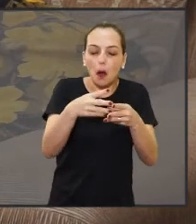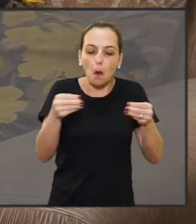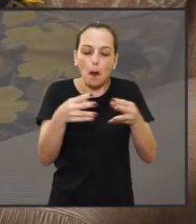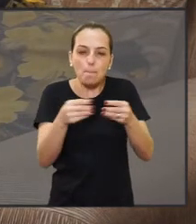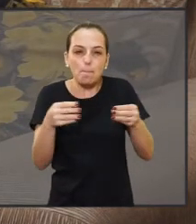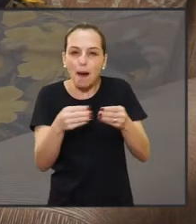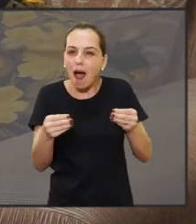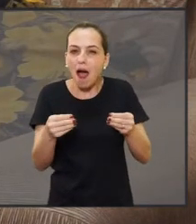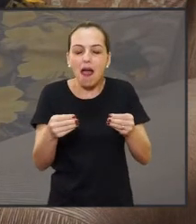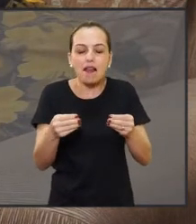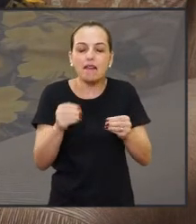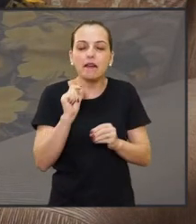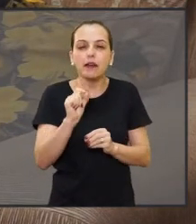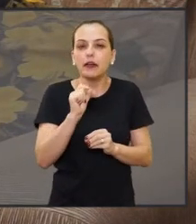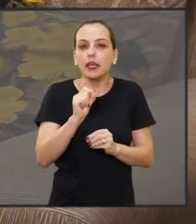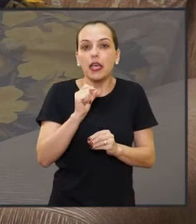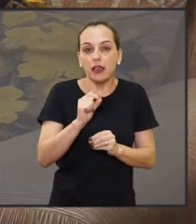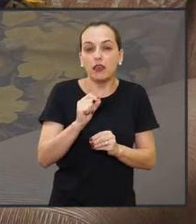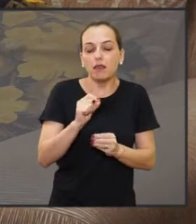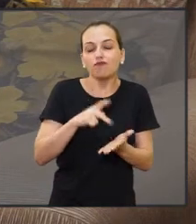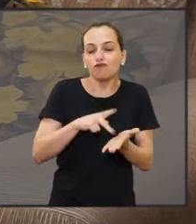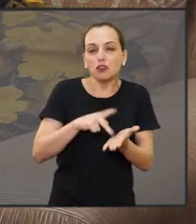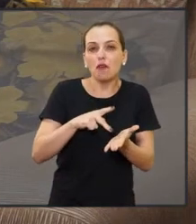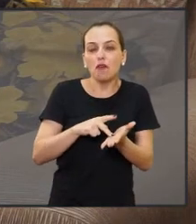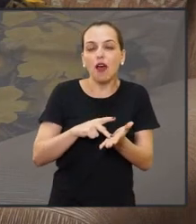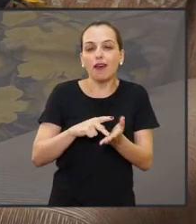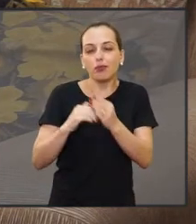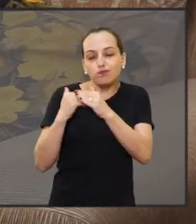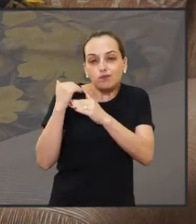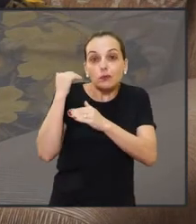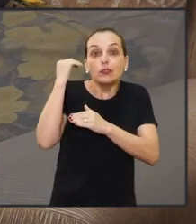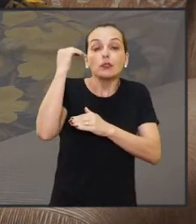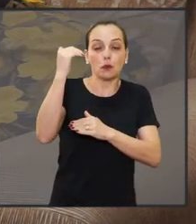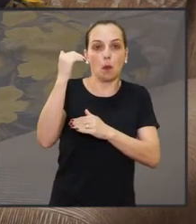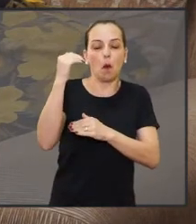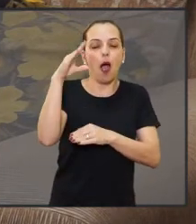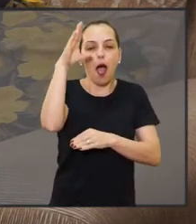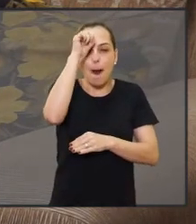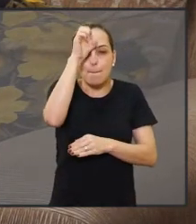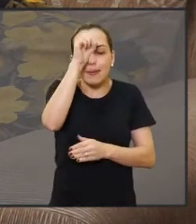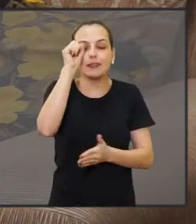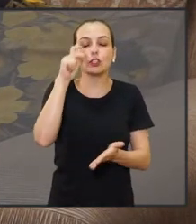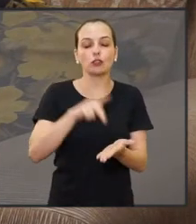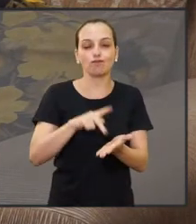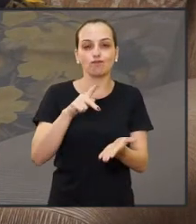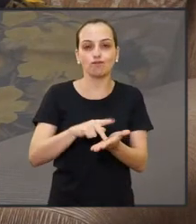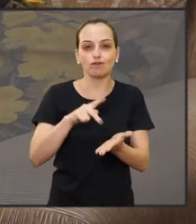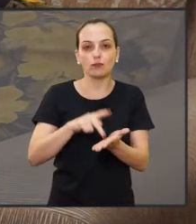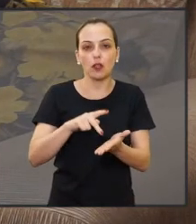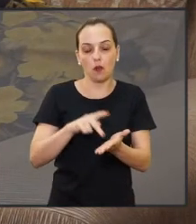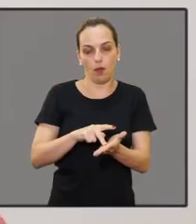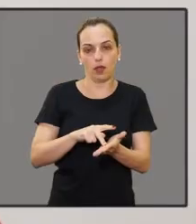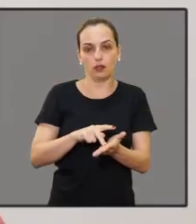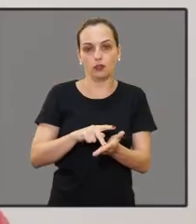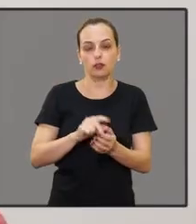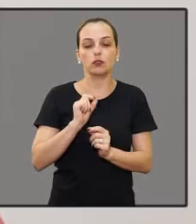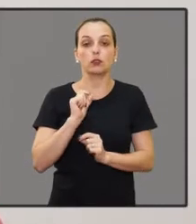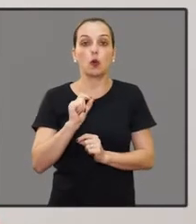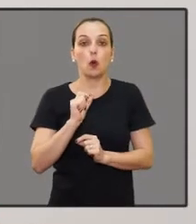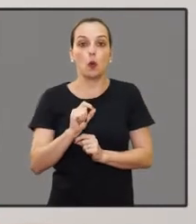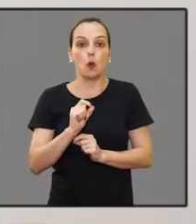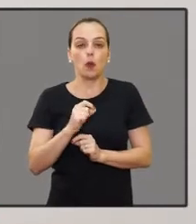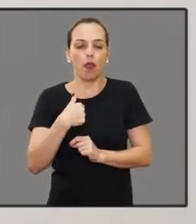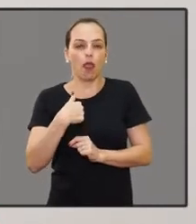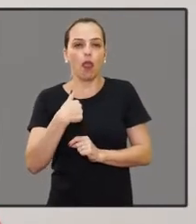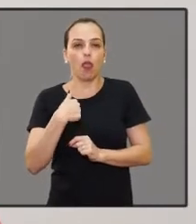com paeiro, que eu nunca tinha feito na minha vida. Então você tem muita superação, você aprende muito. Só não aprendi quem não